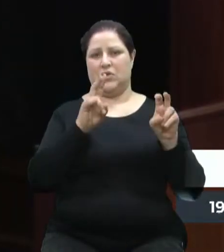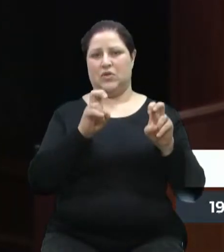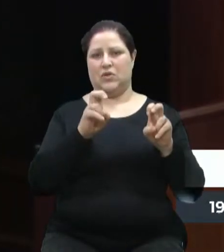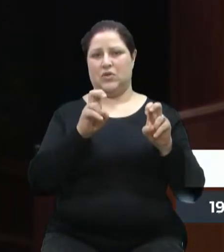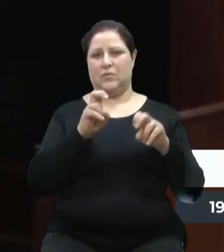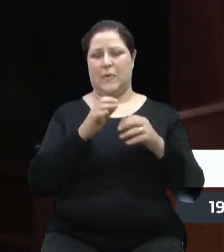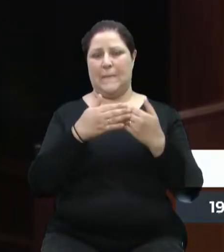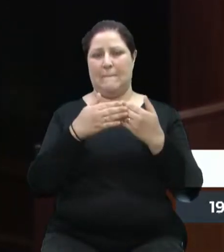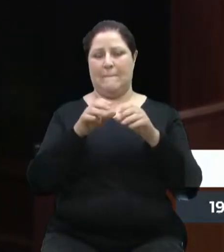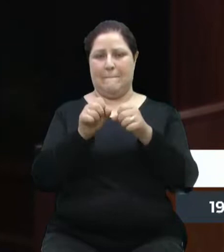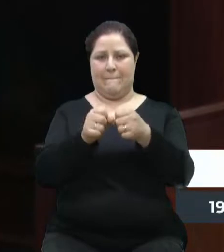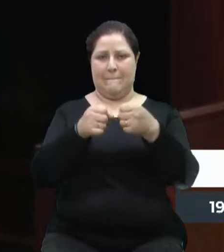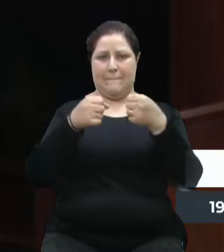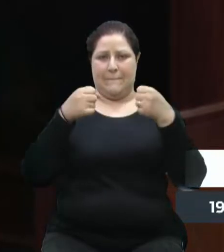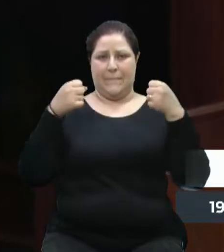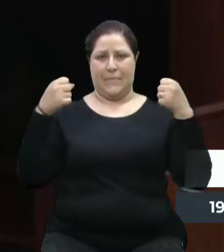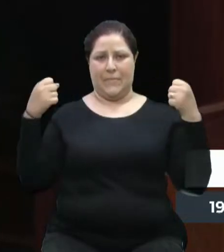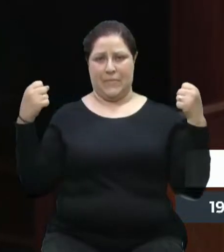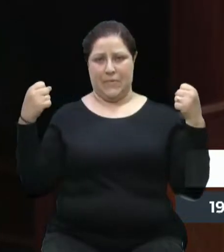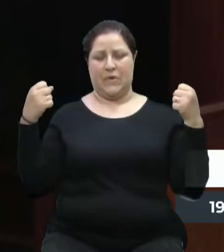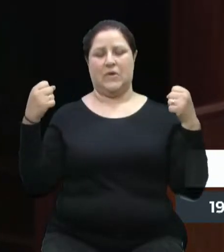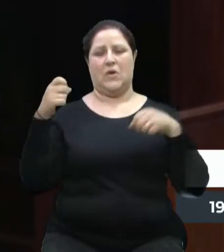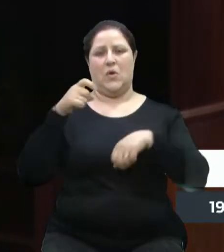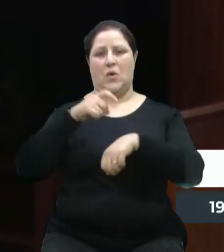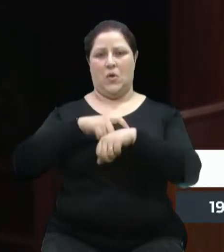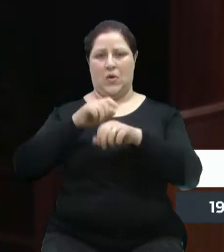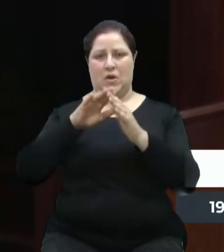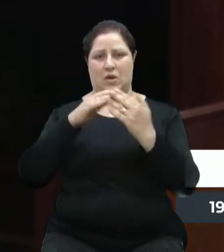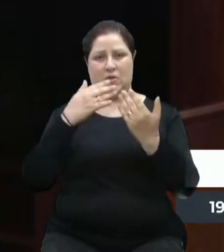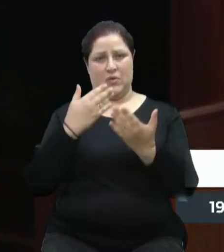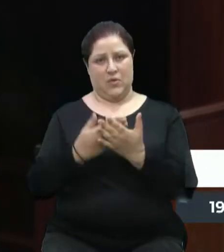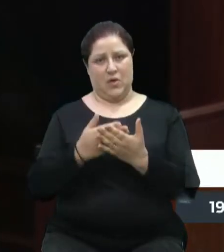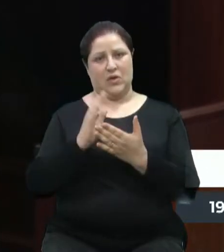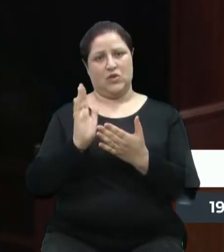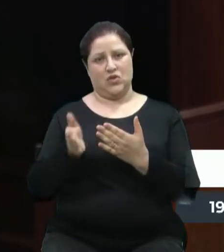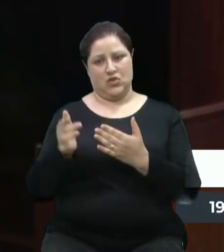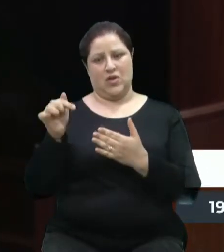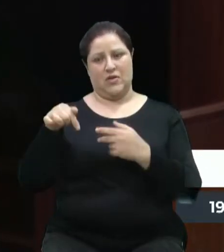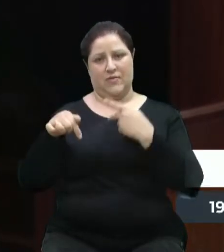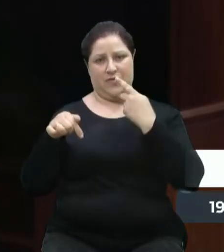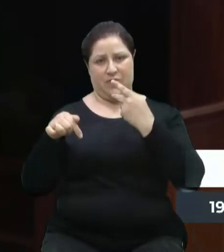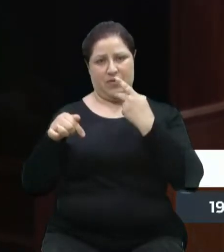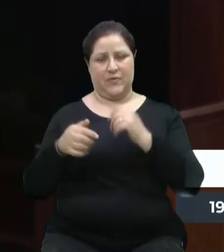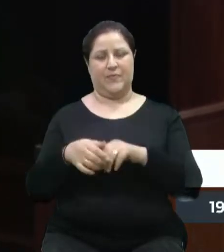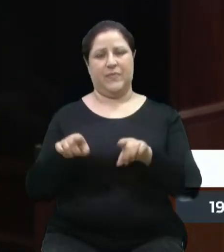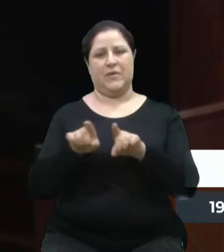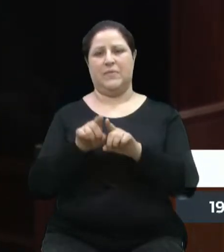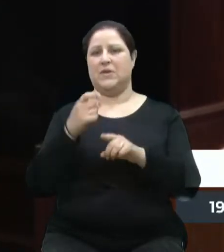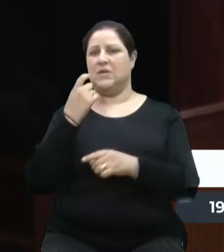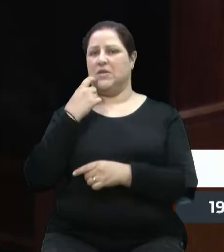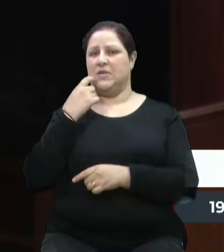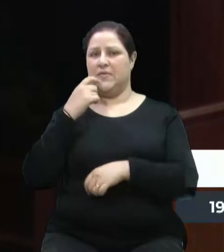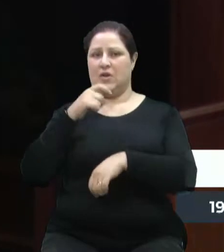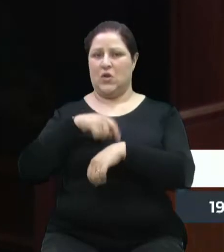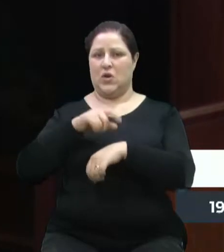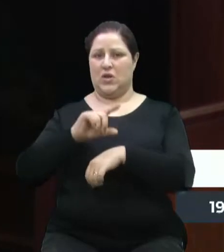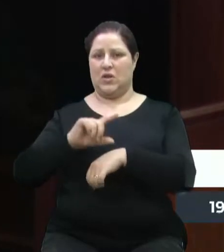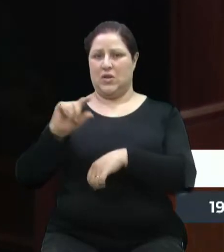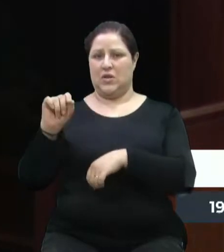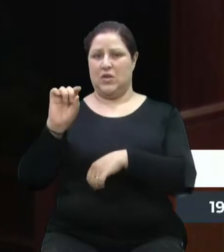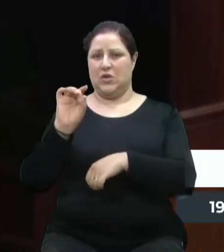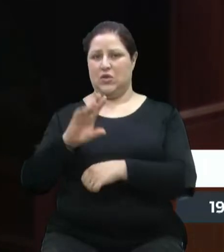portões, que a gente já trouxe para esta casa, e também dos horários da saída nas sextas-feiras, que só o